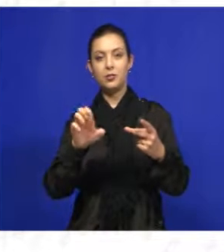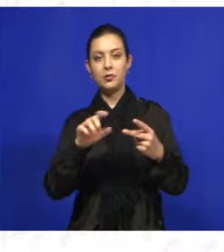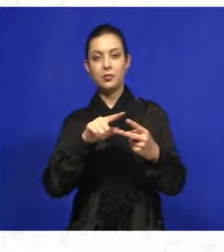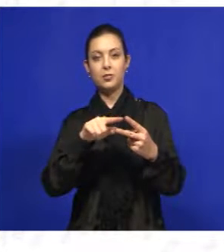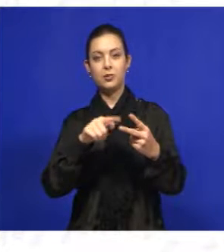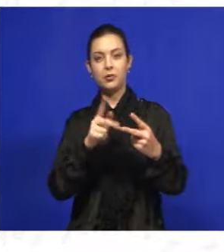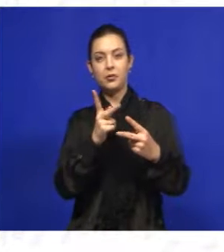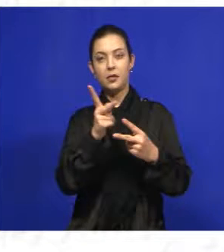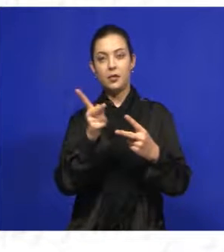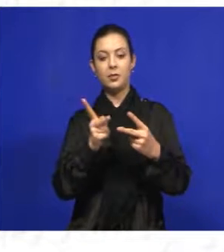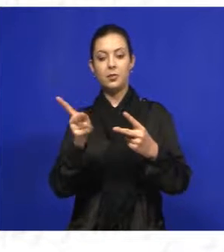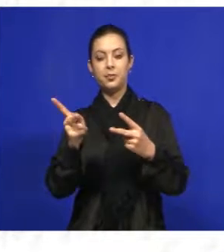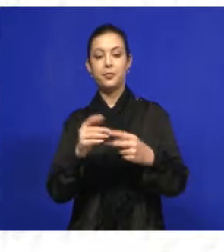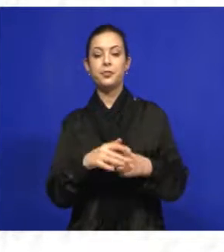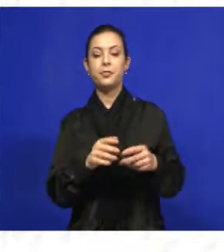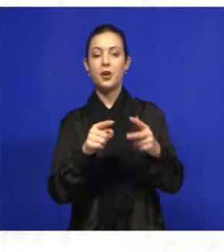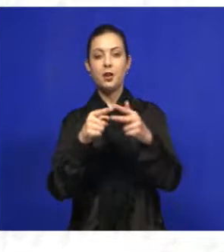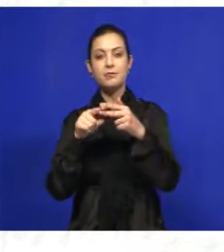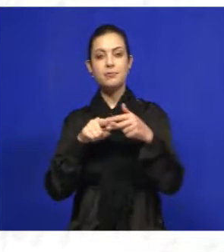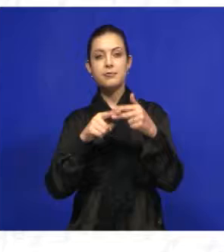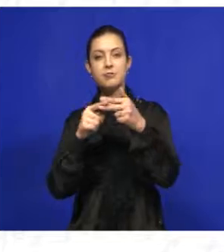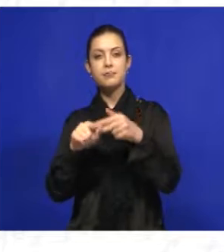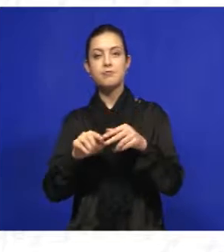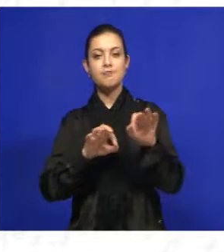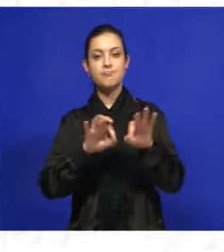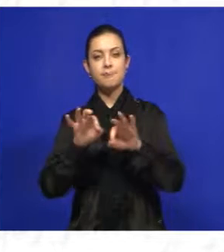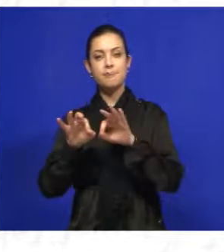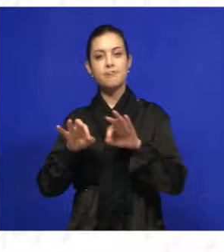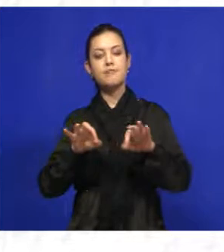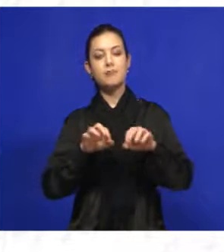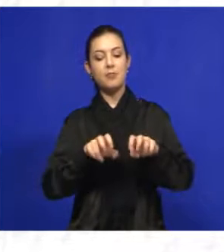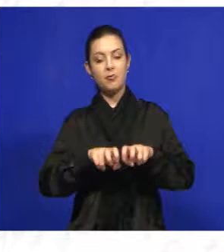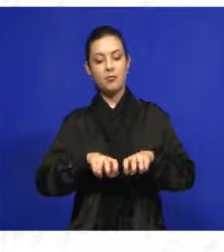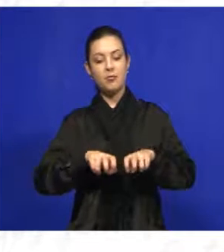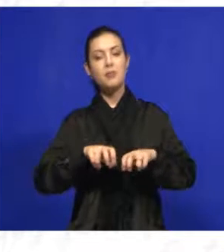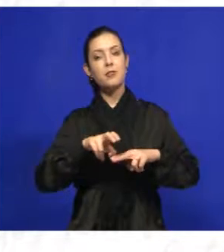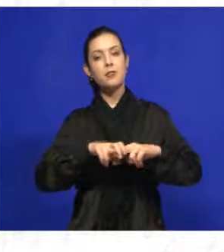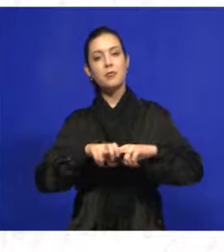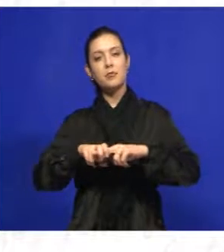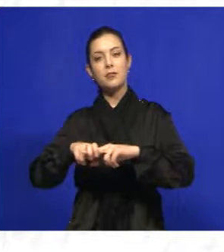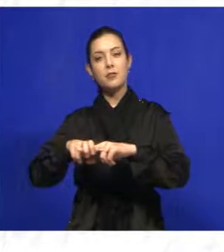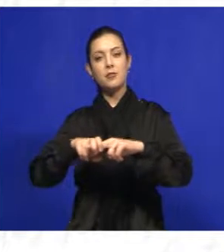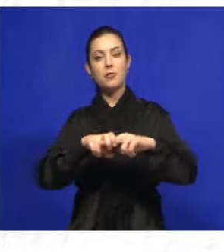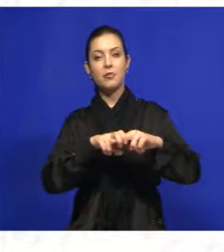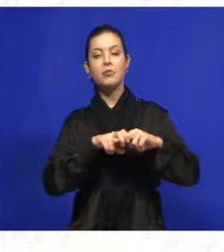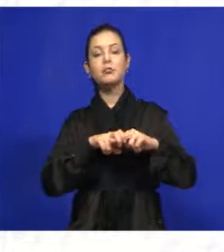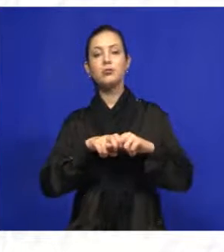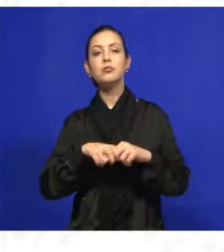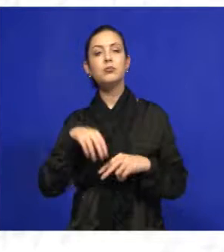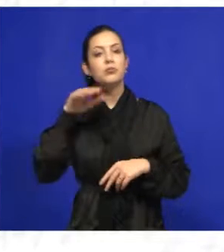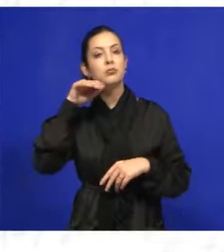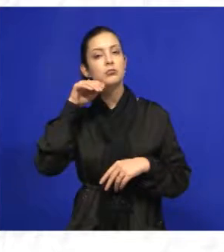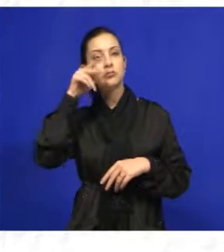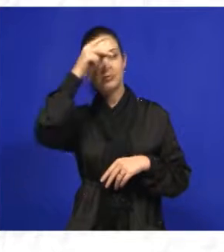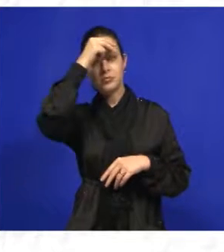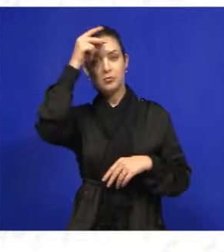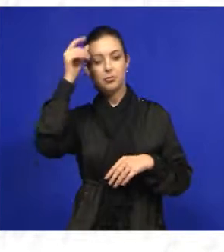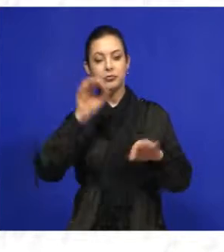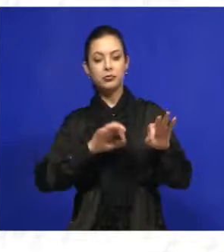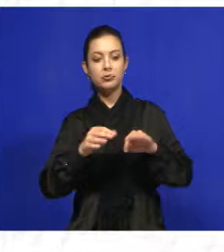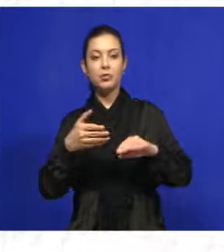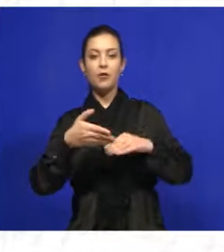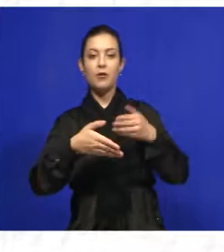perceber aí a manutenção dos bancos das praças. Os funcionários da prefeitura,